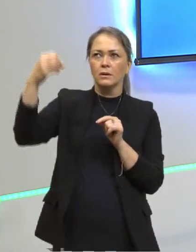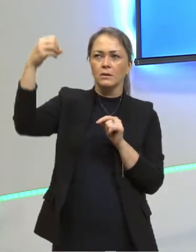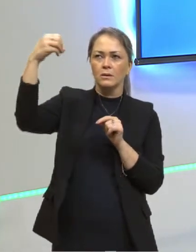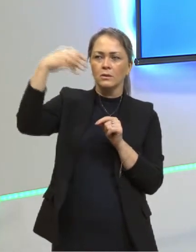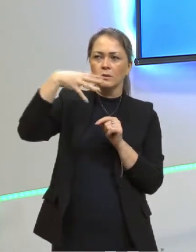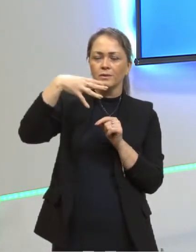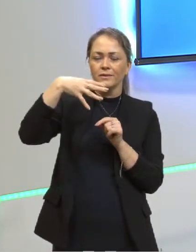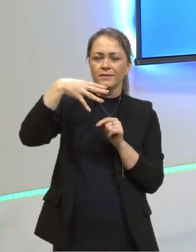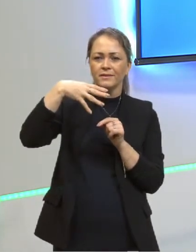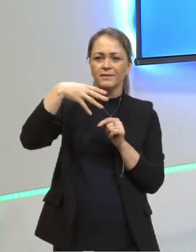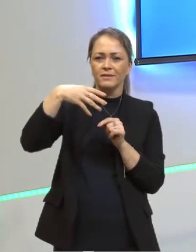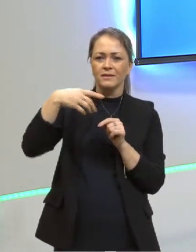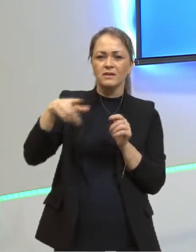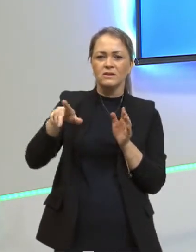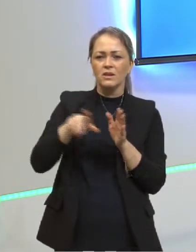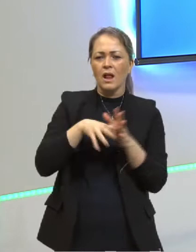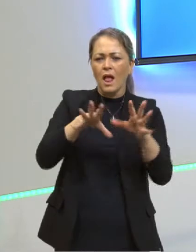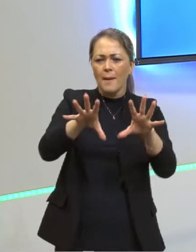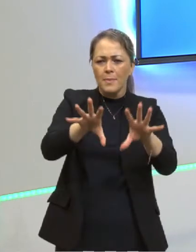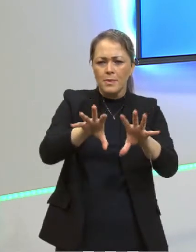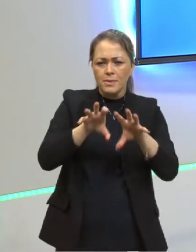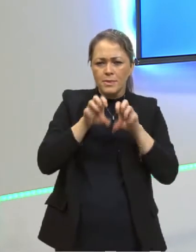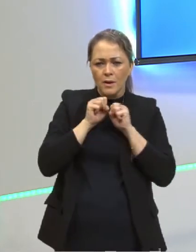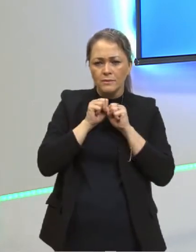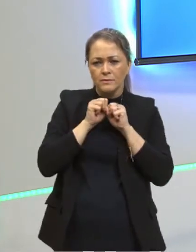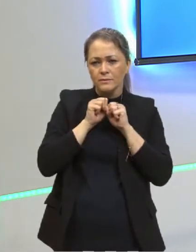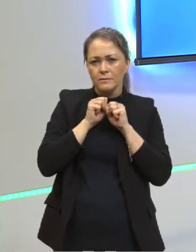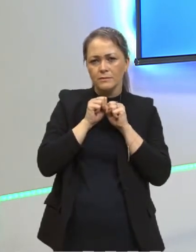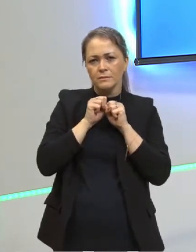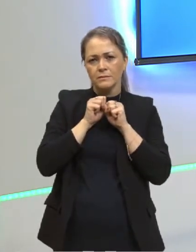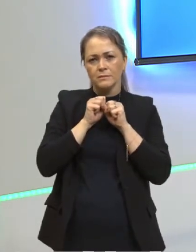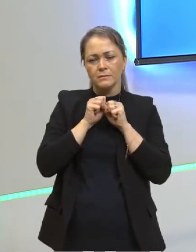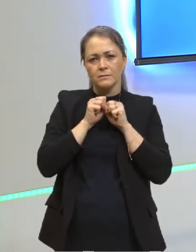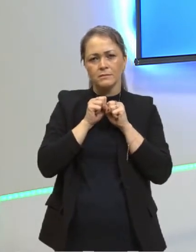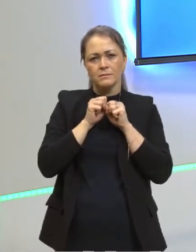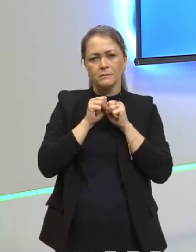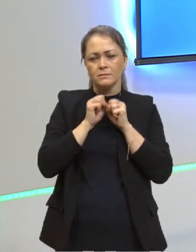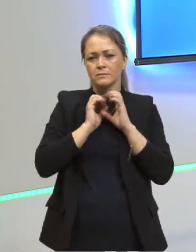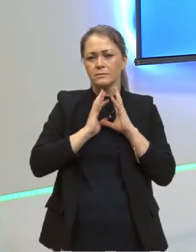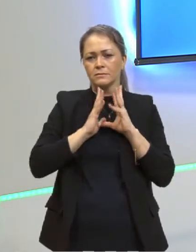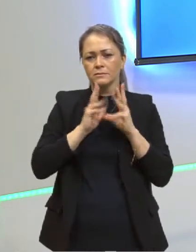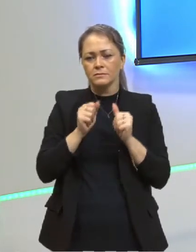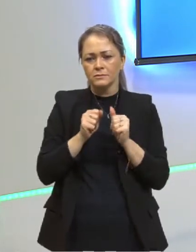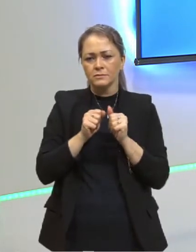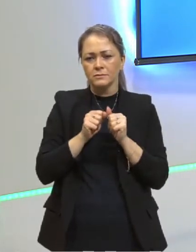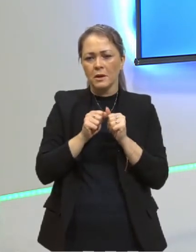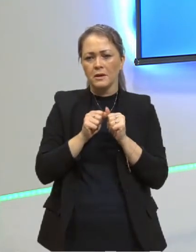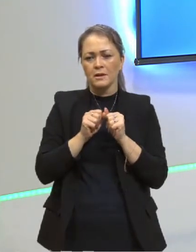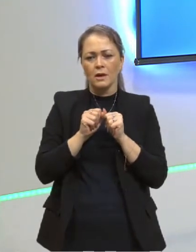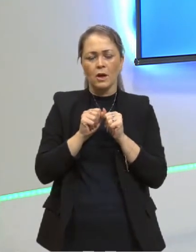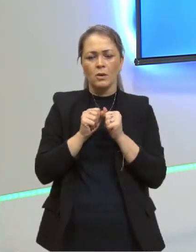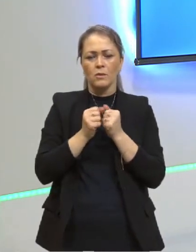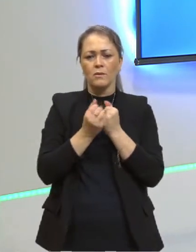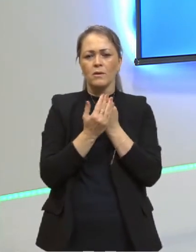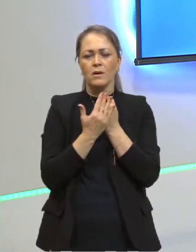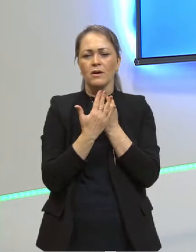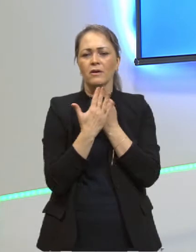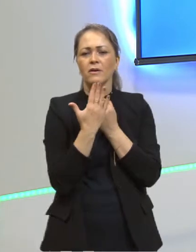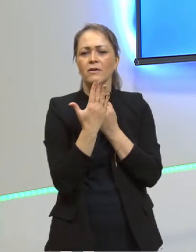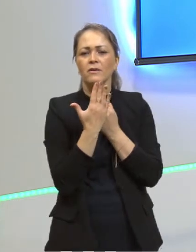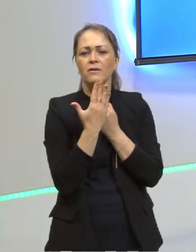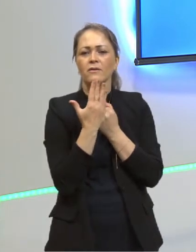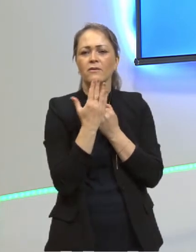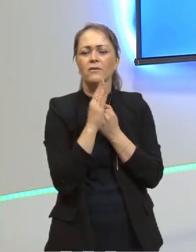absorve, ele não deixa escapar nada. E ele não reflete nada. Certo? Então, escapar, que eu digo, é